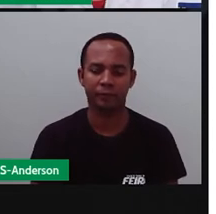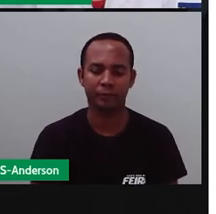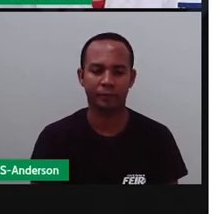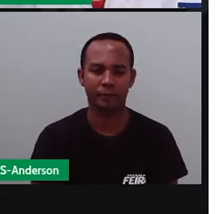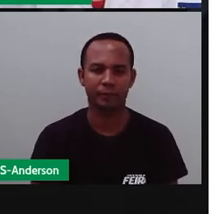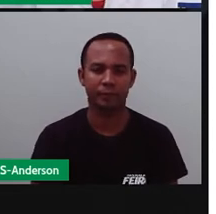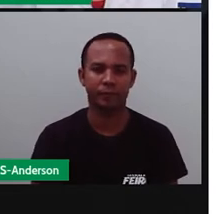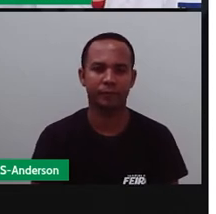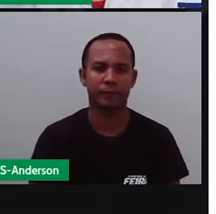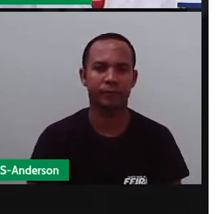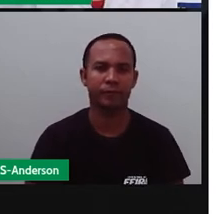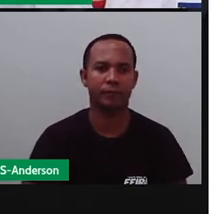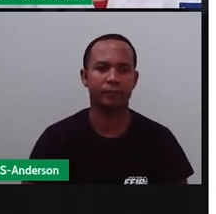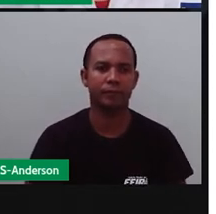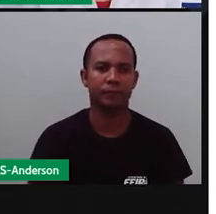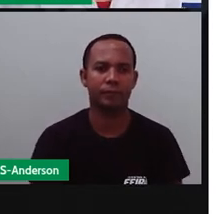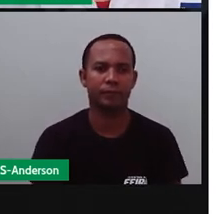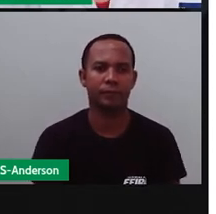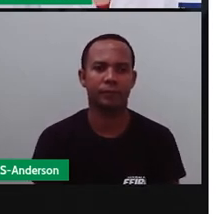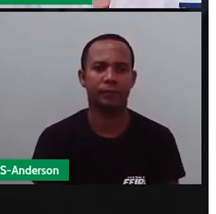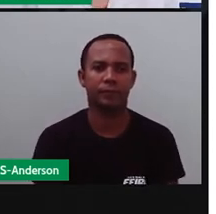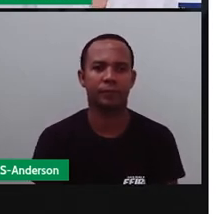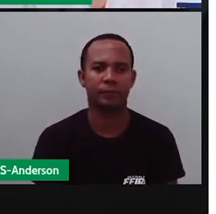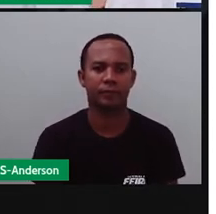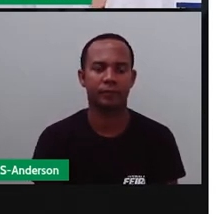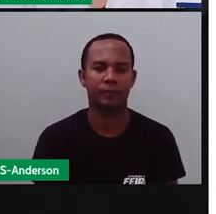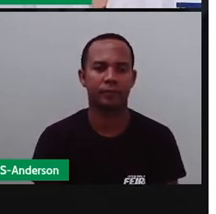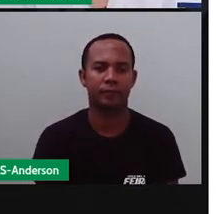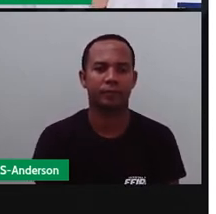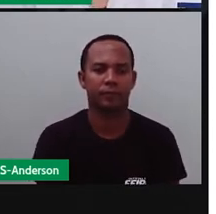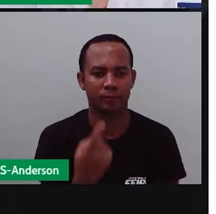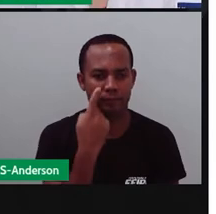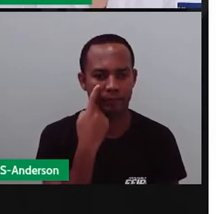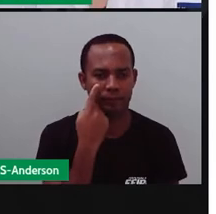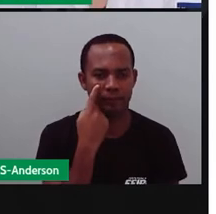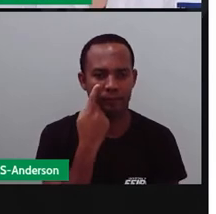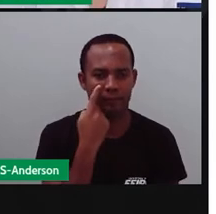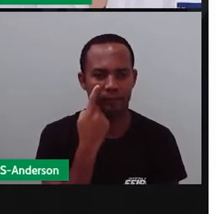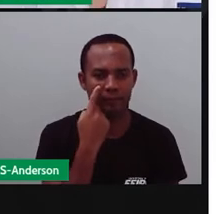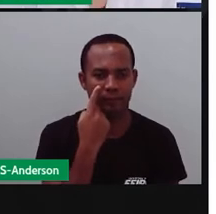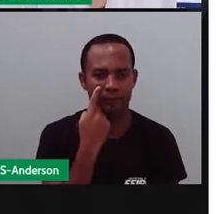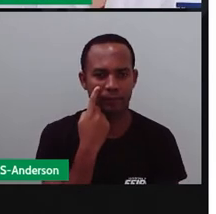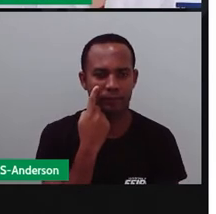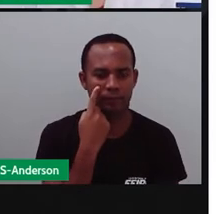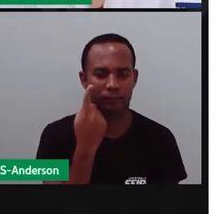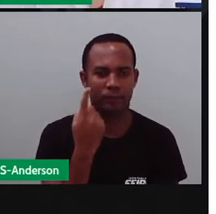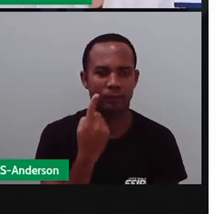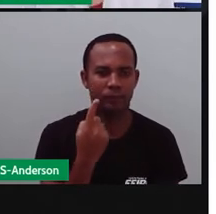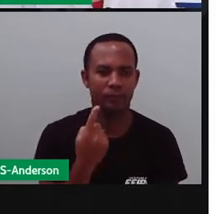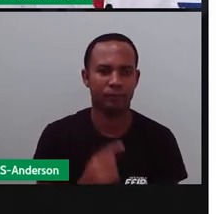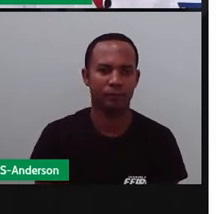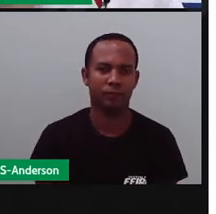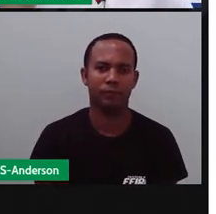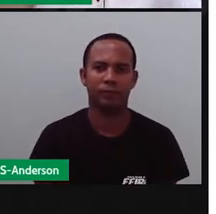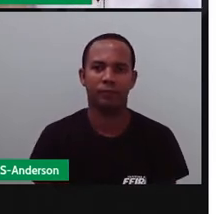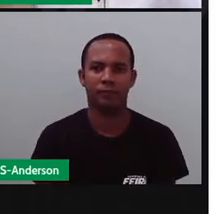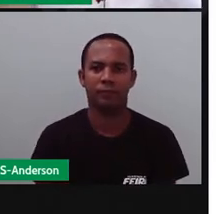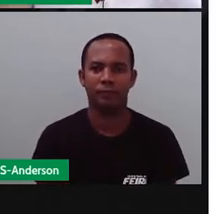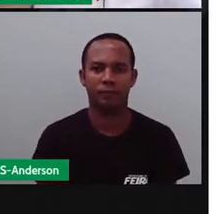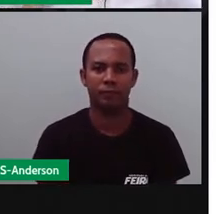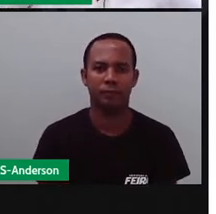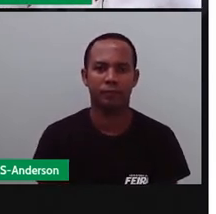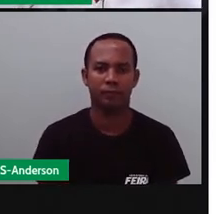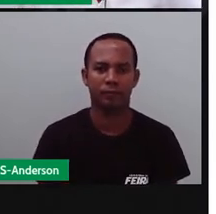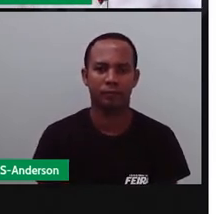e a rosa foi-se a chorar. Vamos ver agora o que é que vamos descobrir com relação a esses sons,